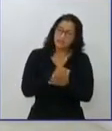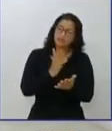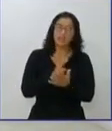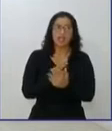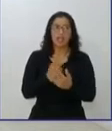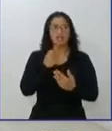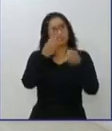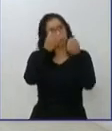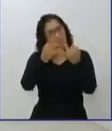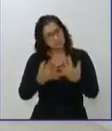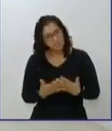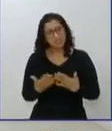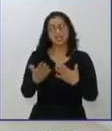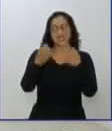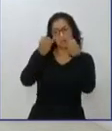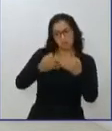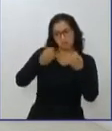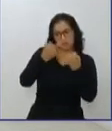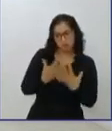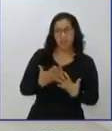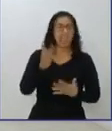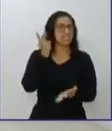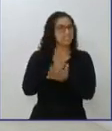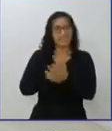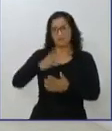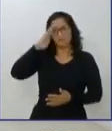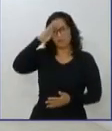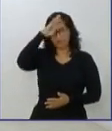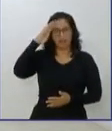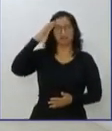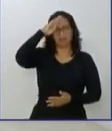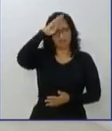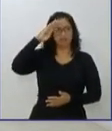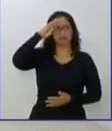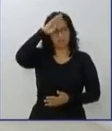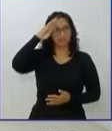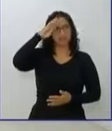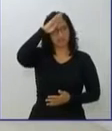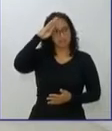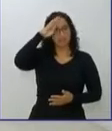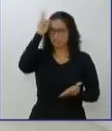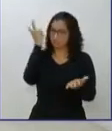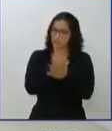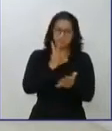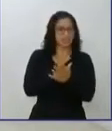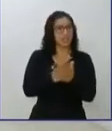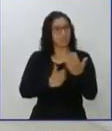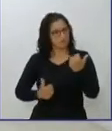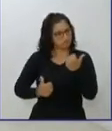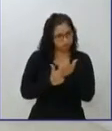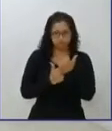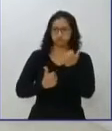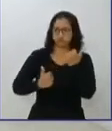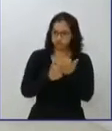horário eleitoral, a presença do Bolsonaro. O senhor fala do Bolsonaro, enfatiza o Bolsonaro. Existe essa disputa do senhor com o Riedel, sobre o